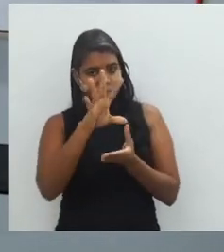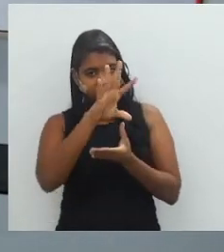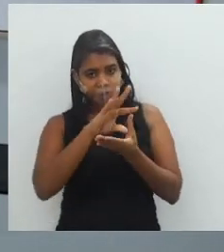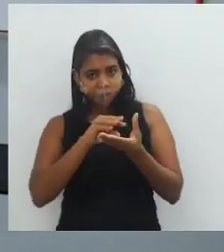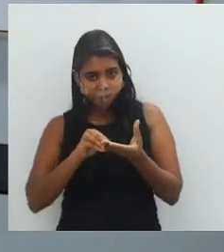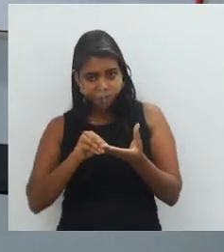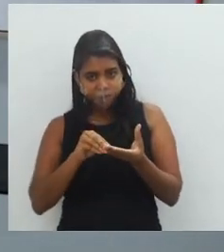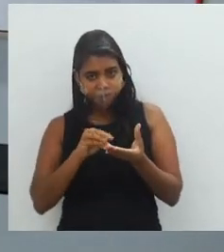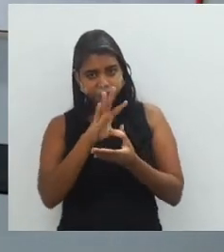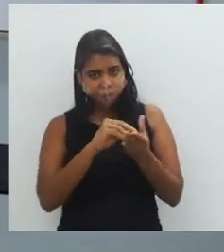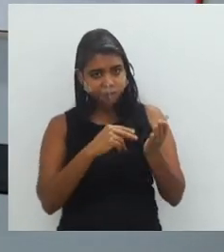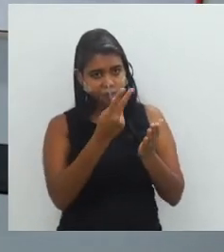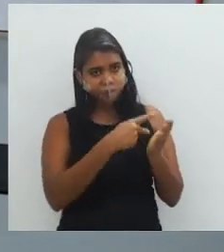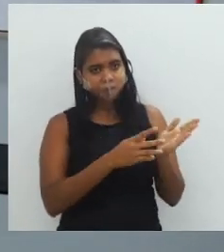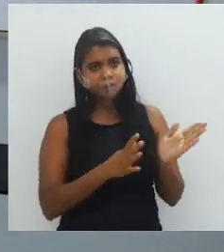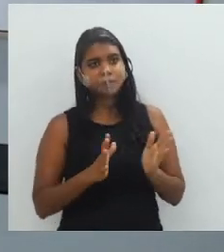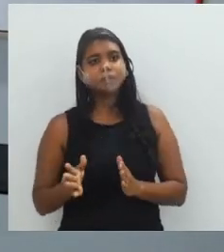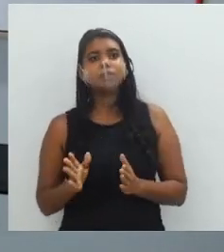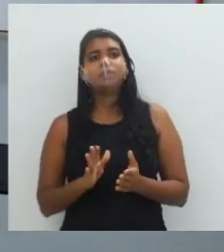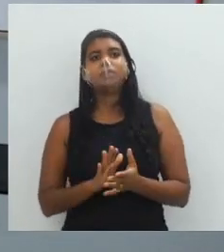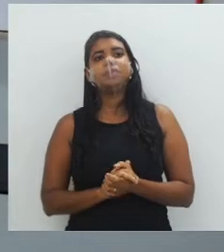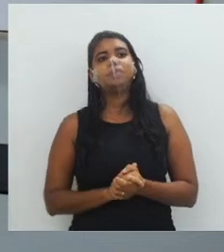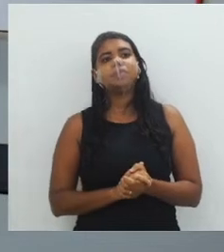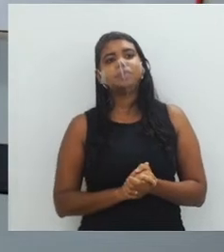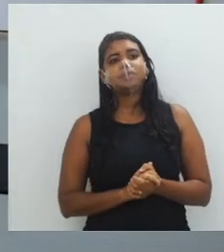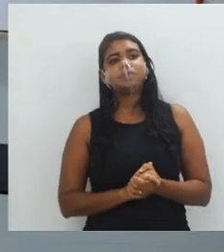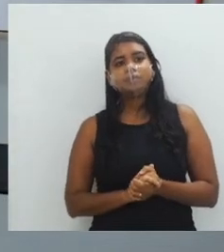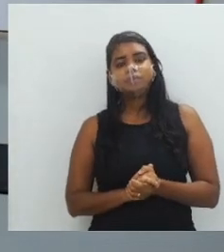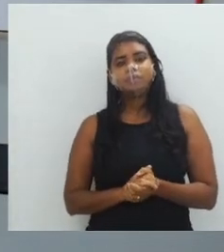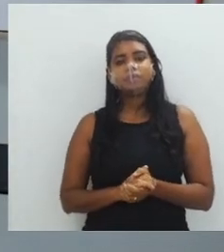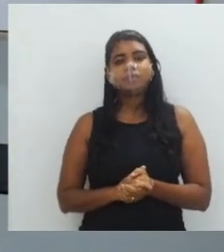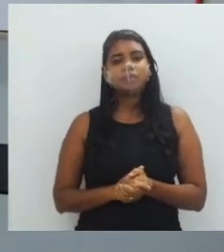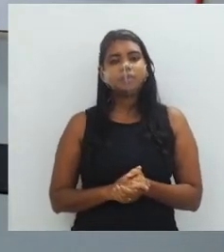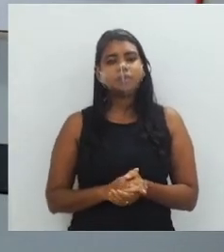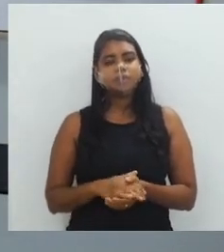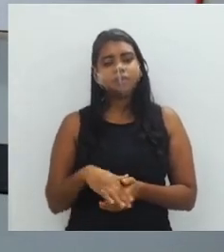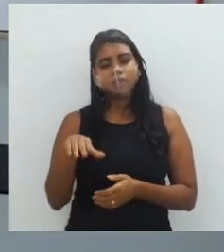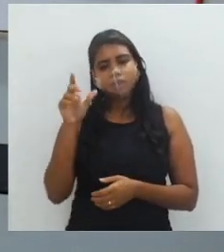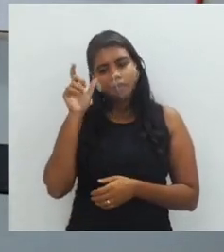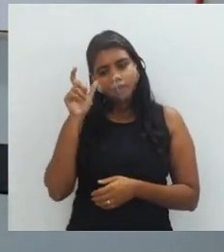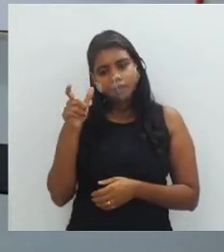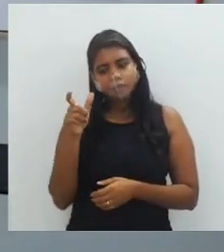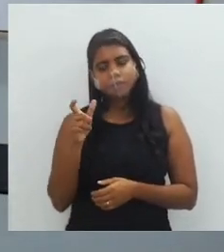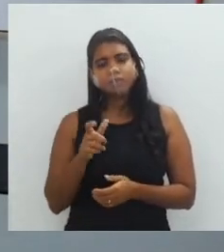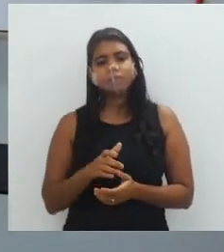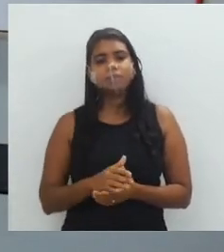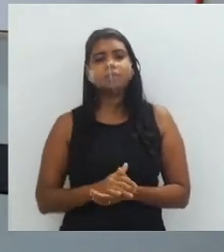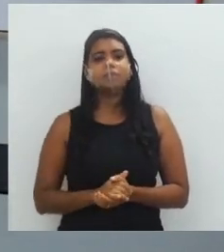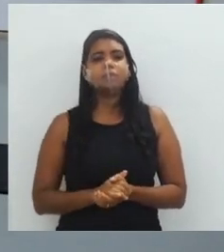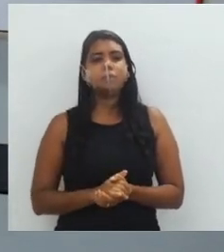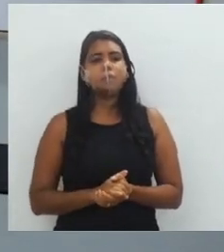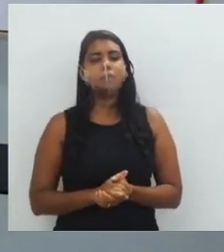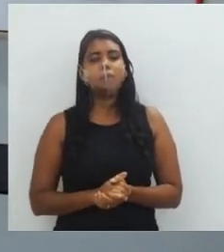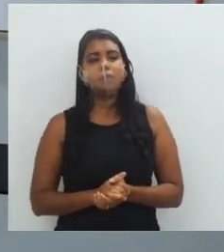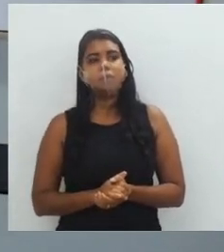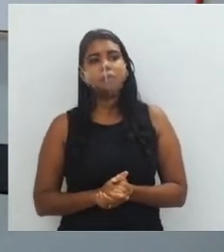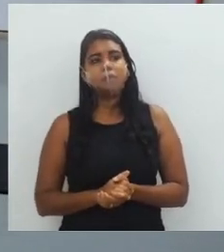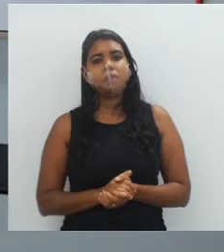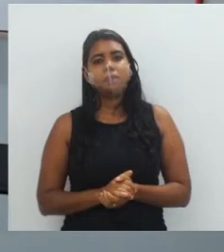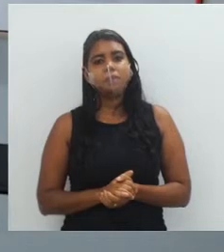aquilo, aquela superfície. A observação onde os artistas fazem as